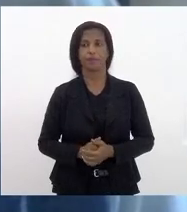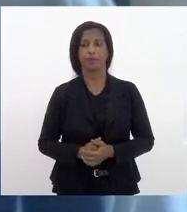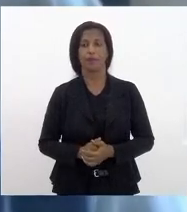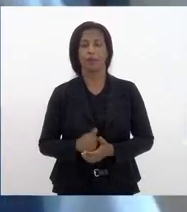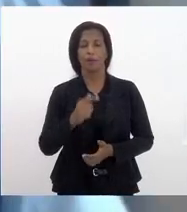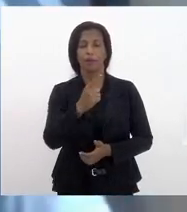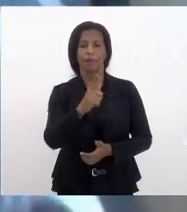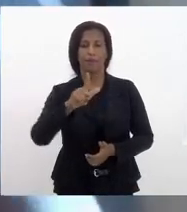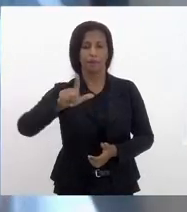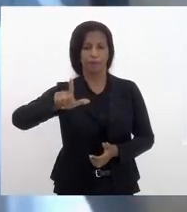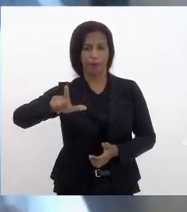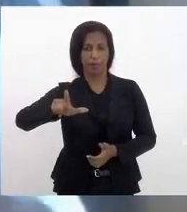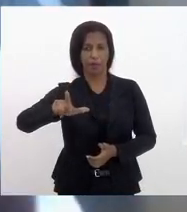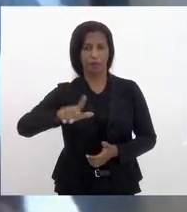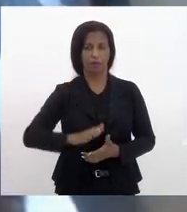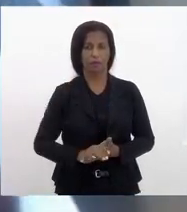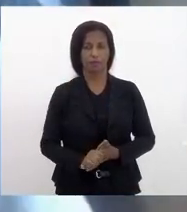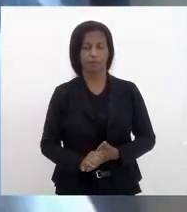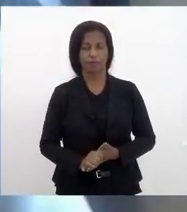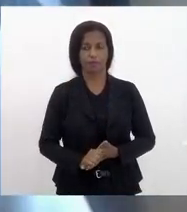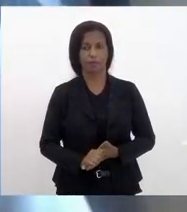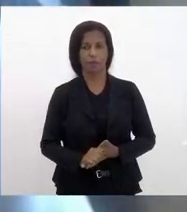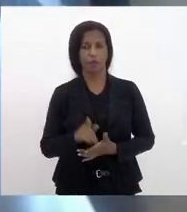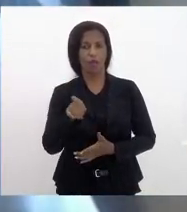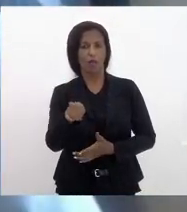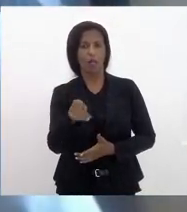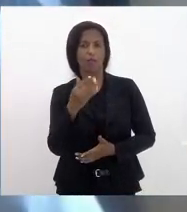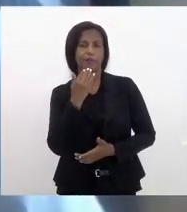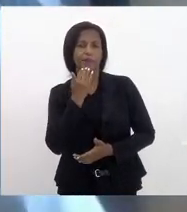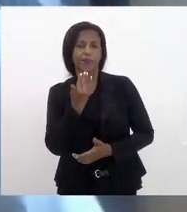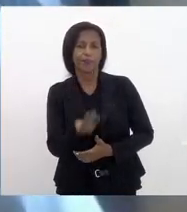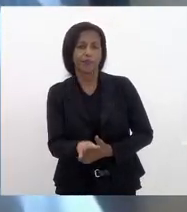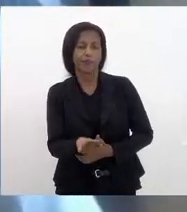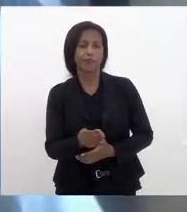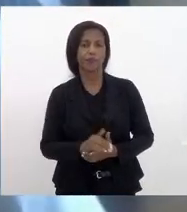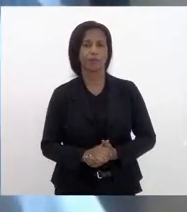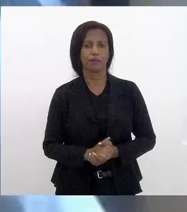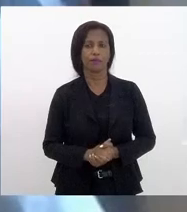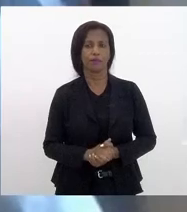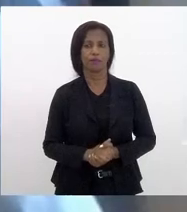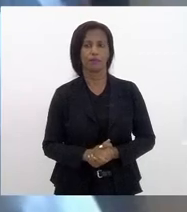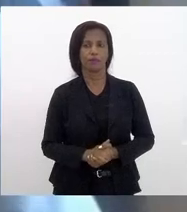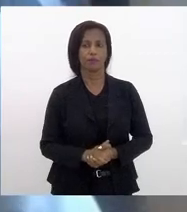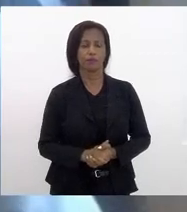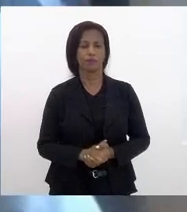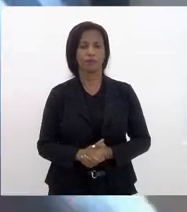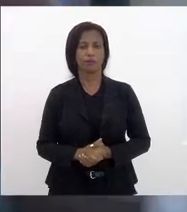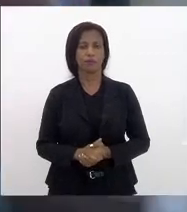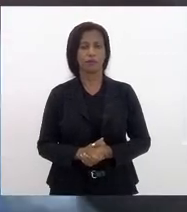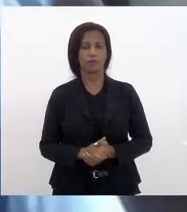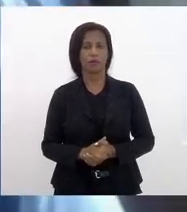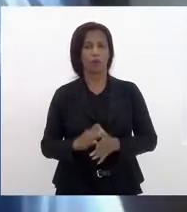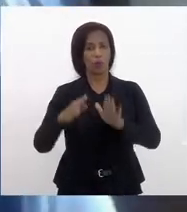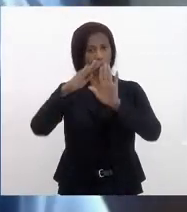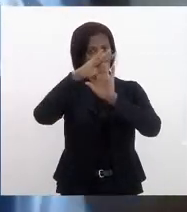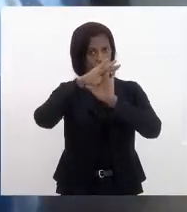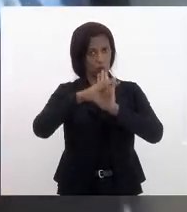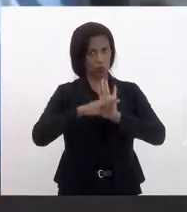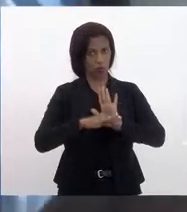projeto, ele sugere ações, um programa,